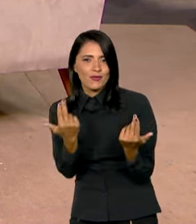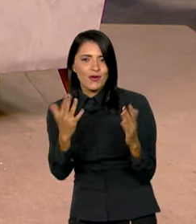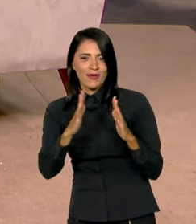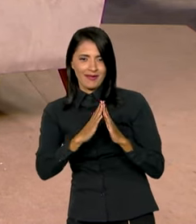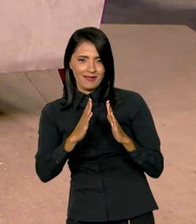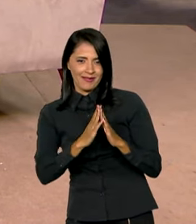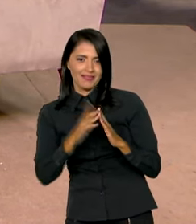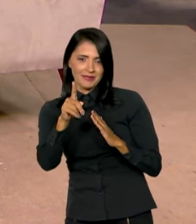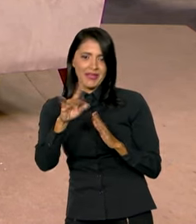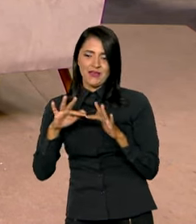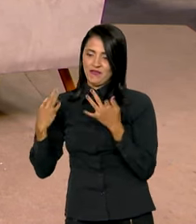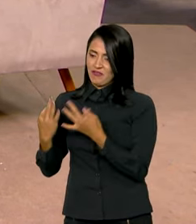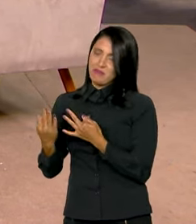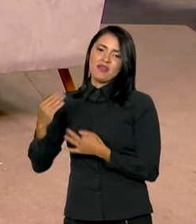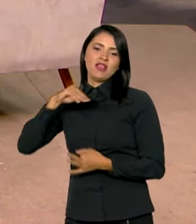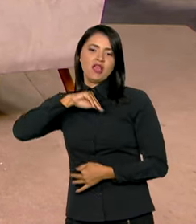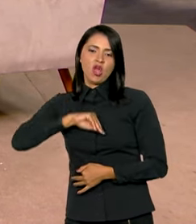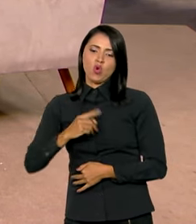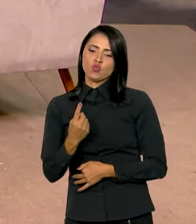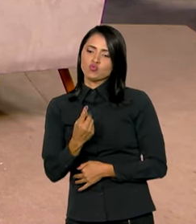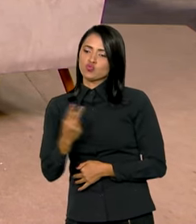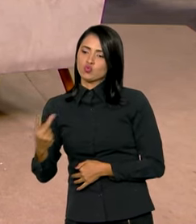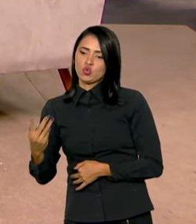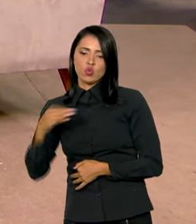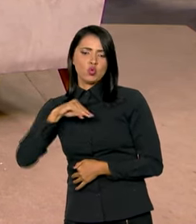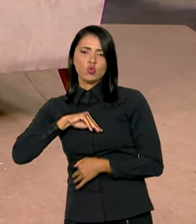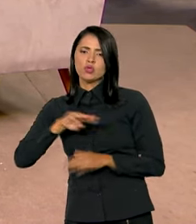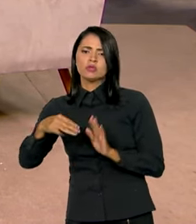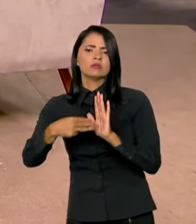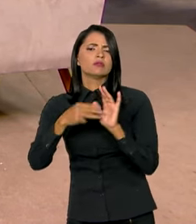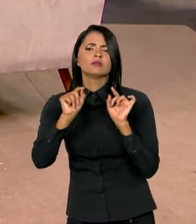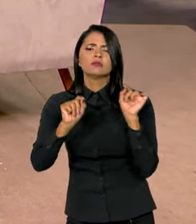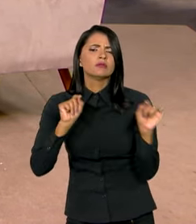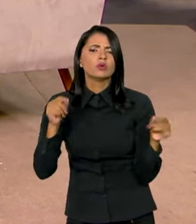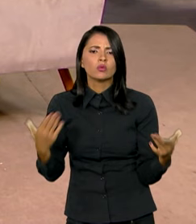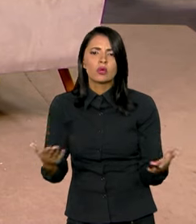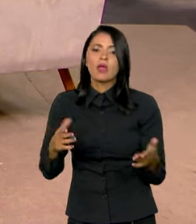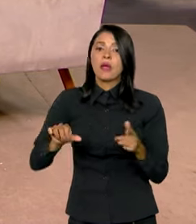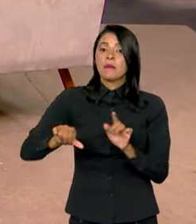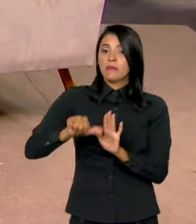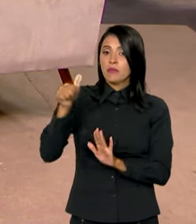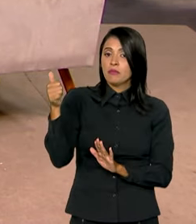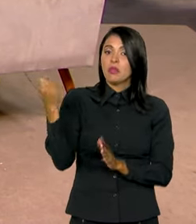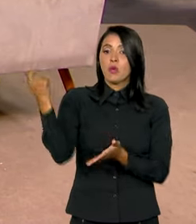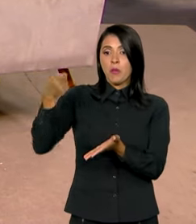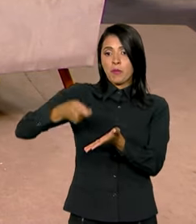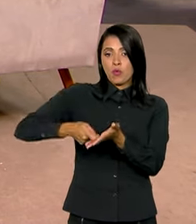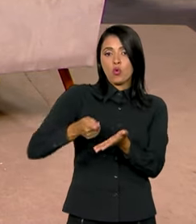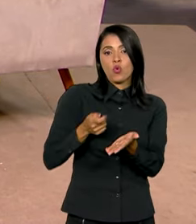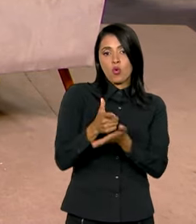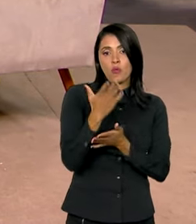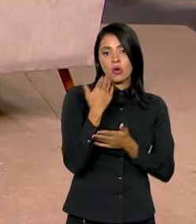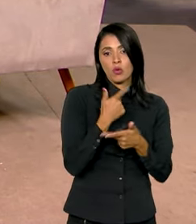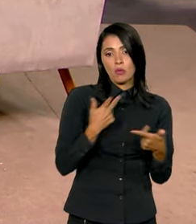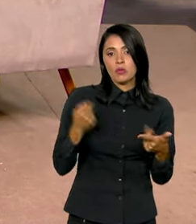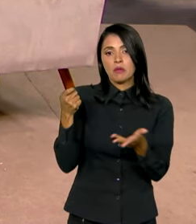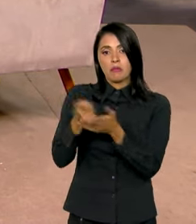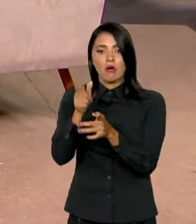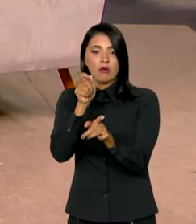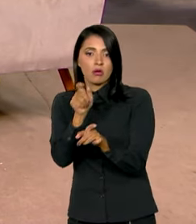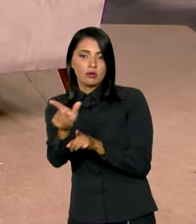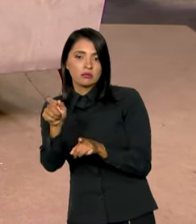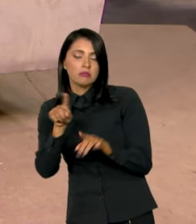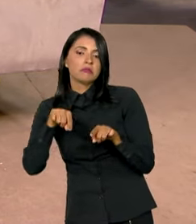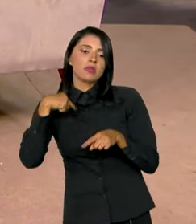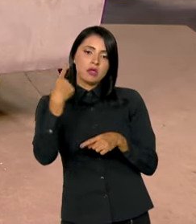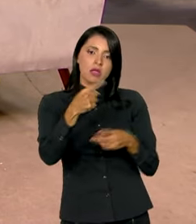as famílias que ganham um, dois, três salários mínimos. O que ela faz? Primeiro ela paga, ela coloca a comida na mesa, paga o aluguel, e